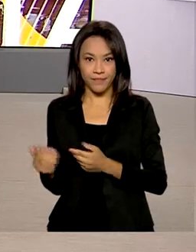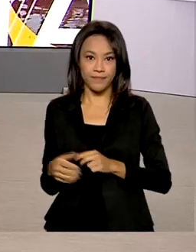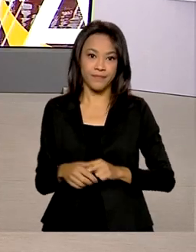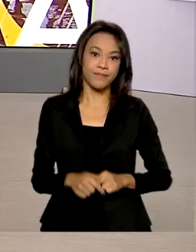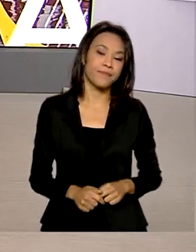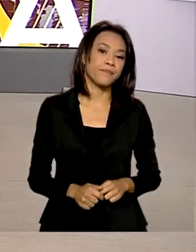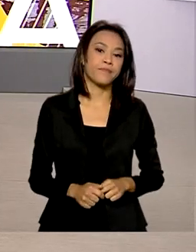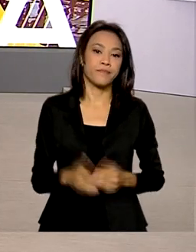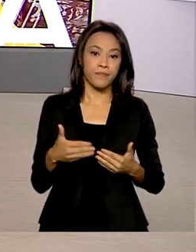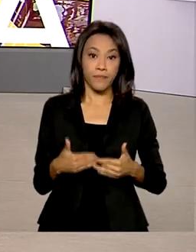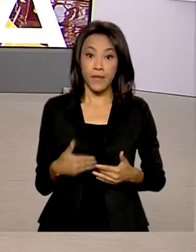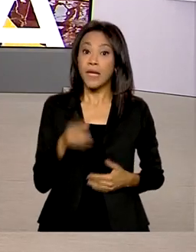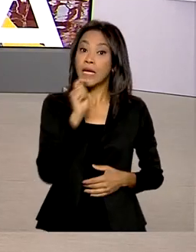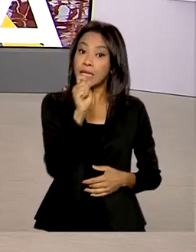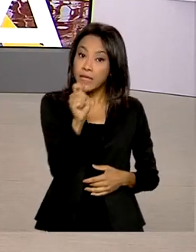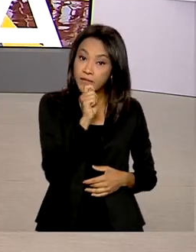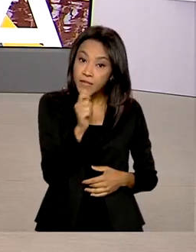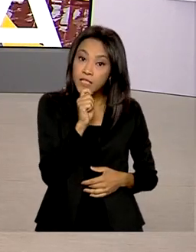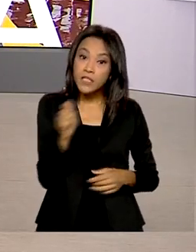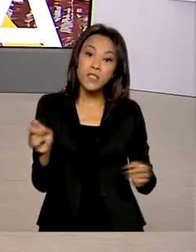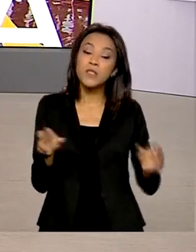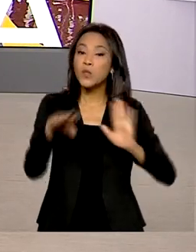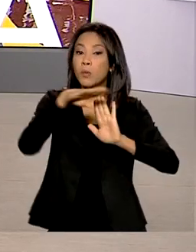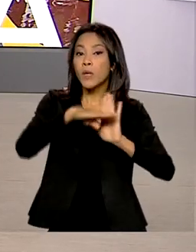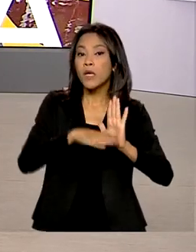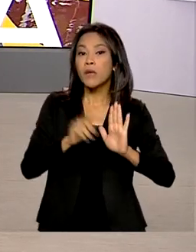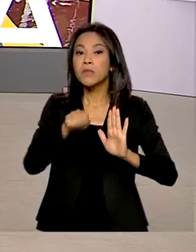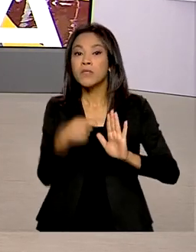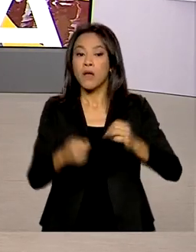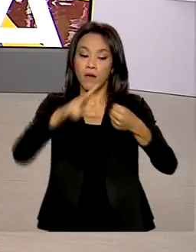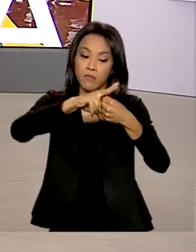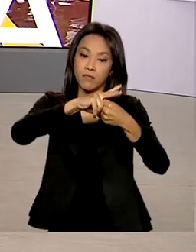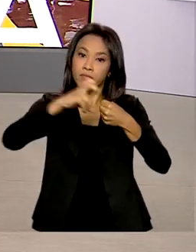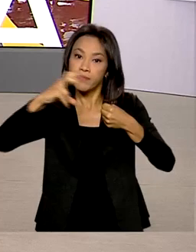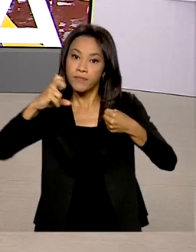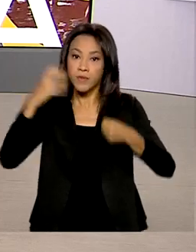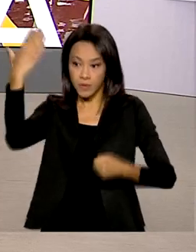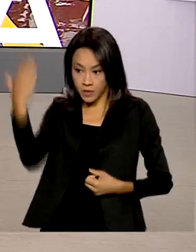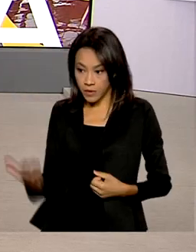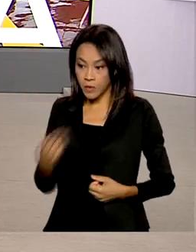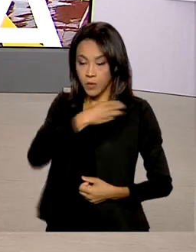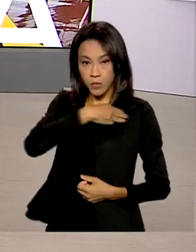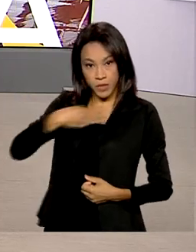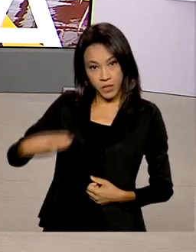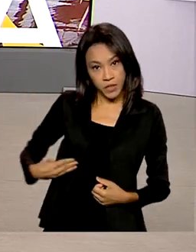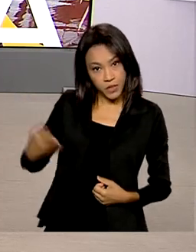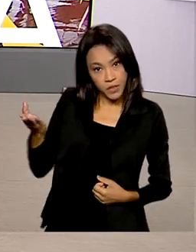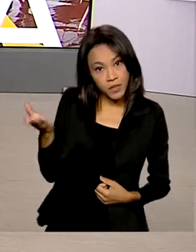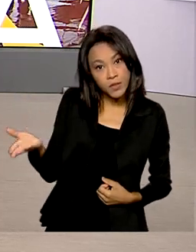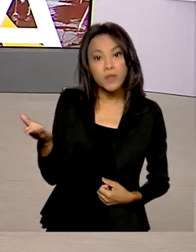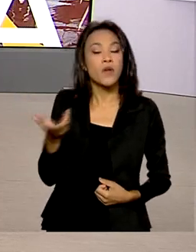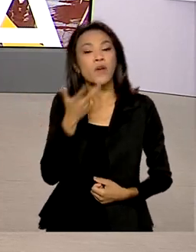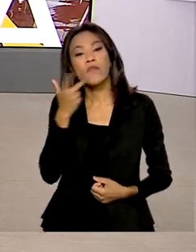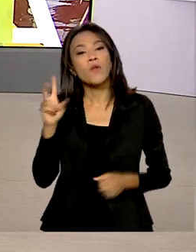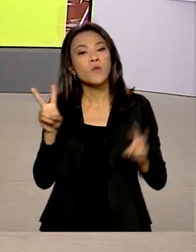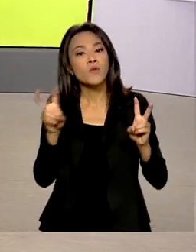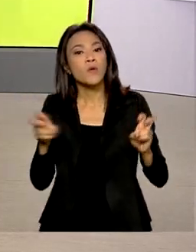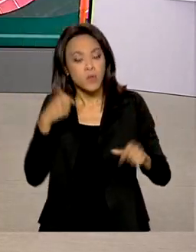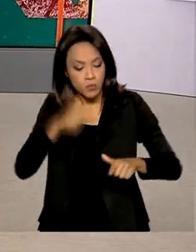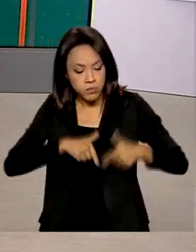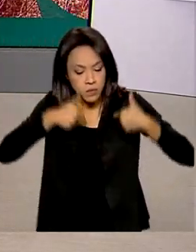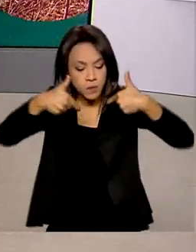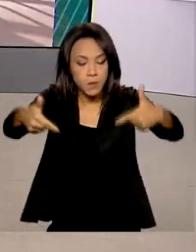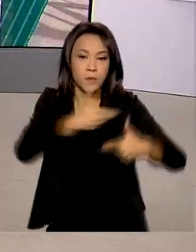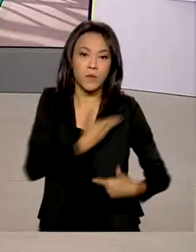Em entrevista ao programa Voz do Brasil, o ministro do Desenvolvimento Regional, Rogério Marinho, falou sobre a atuação do governo